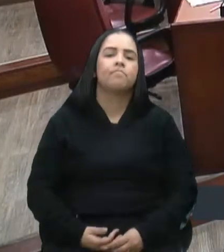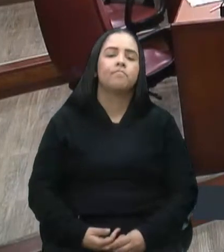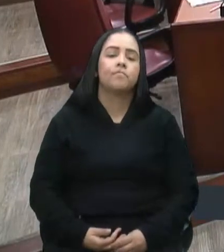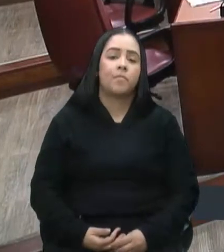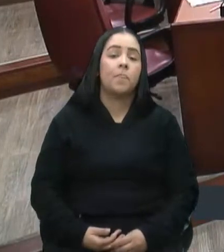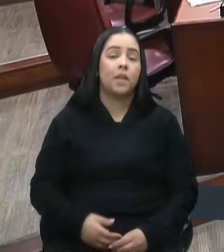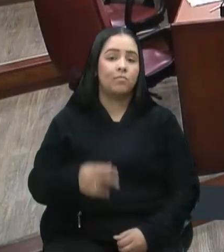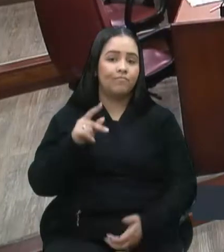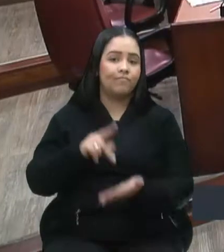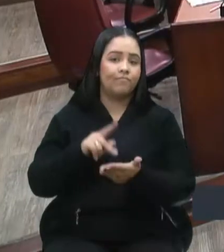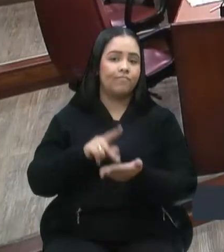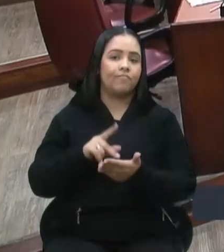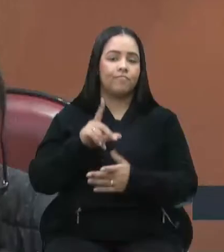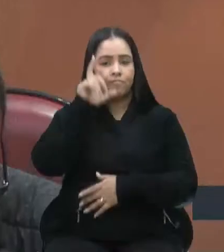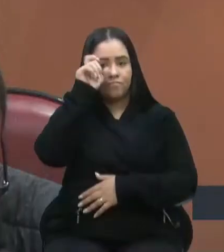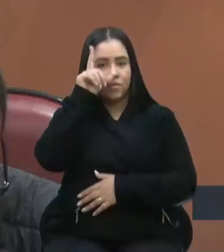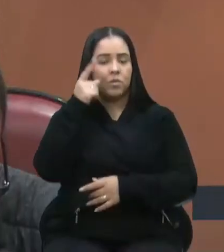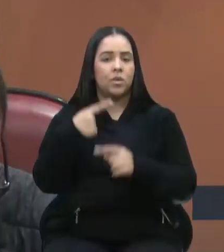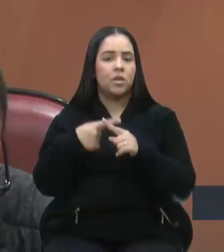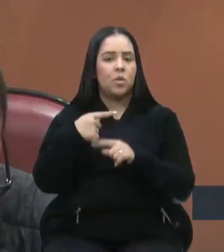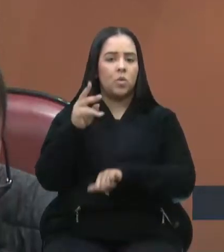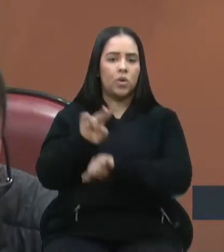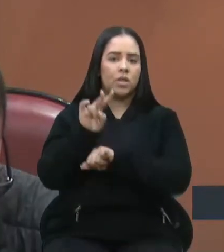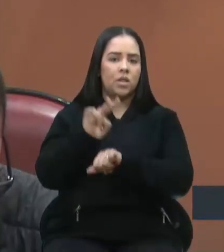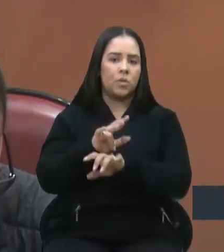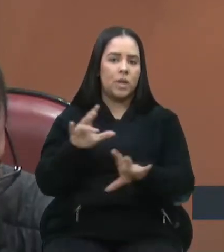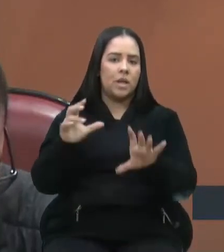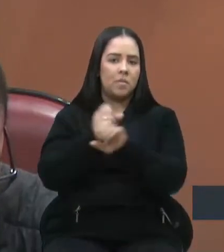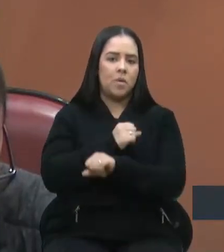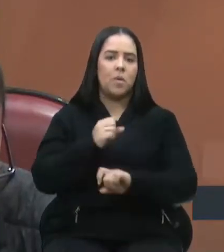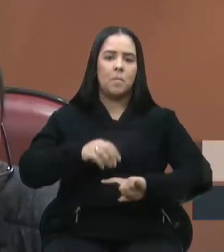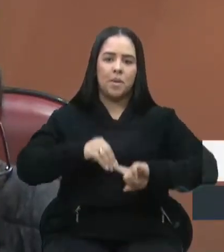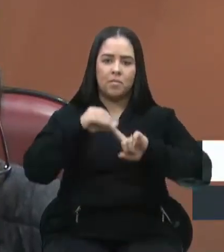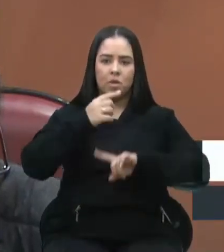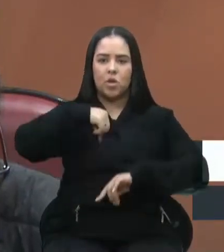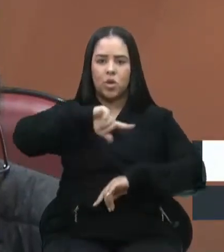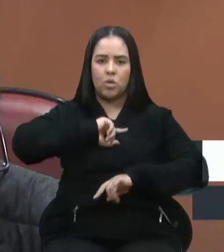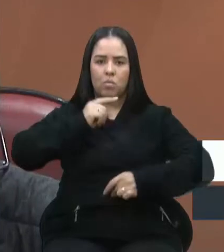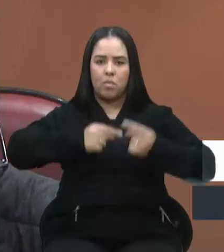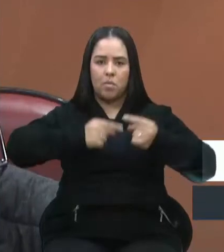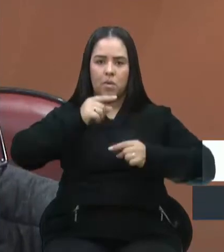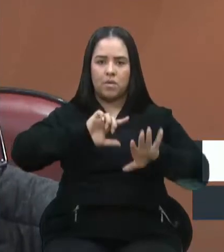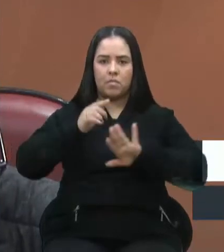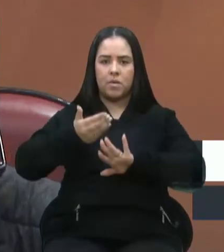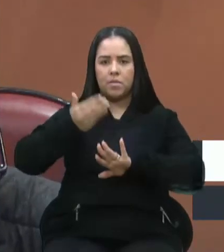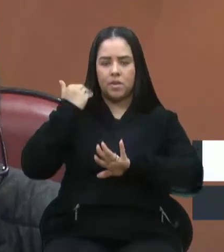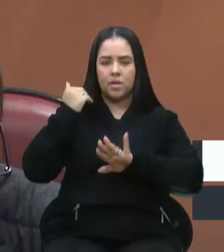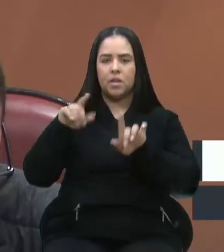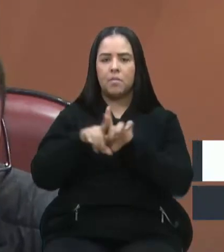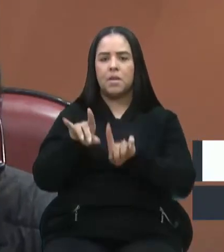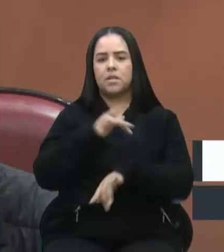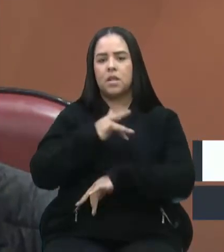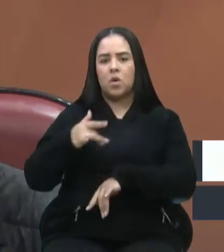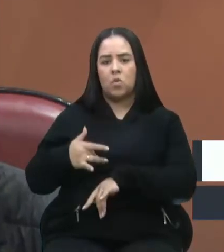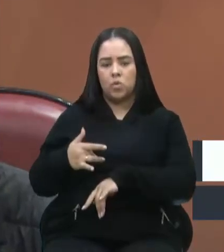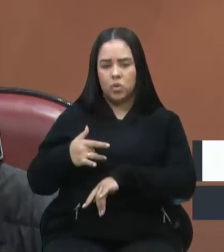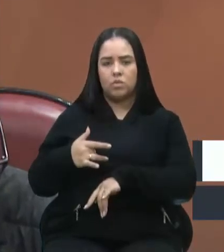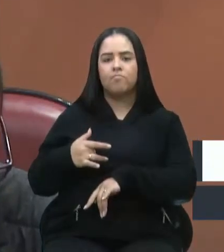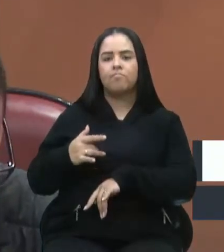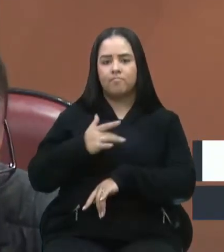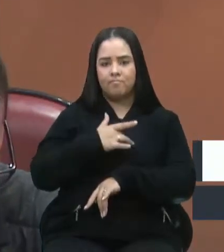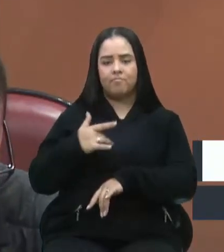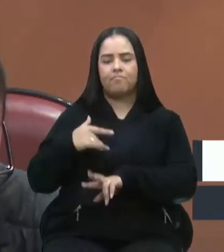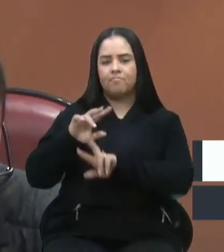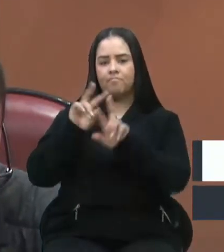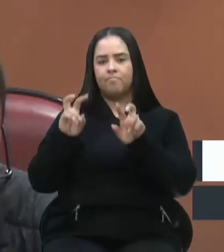proteção animal e dos animalzinhos, principalmente, a gente debateu na semana passada, também uma questão de saúde, de saúde pública.